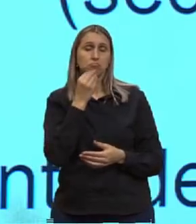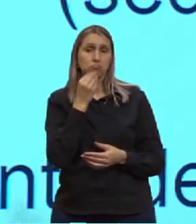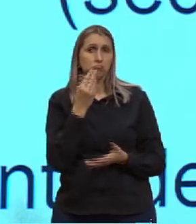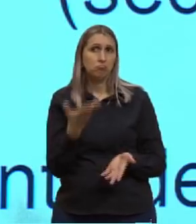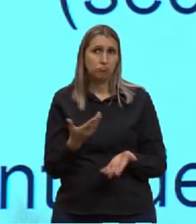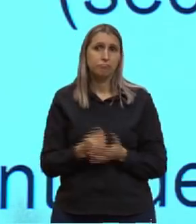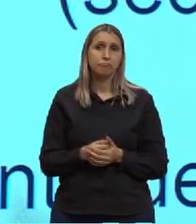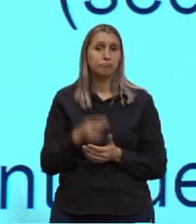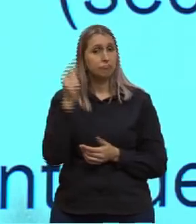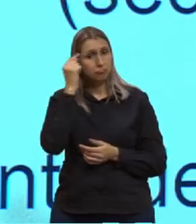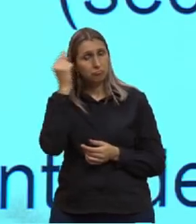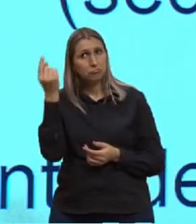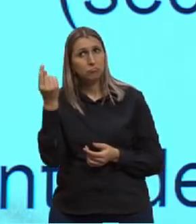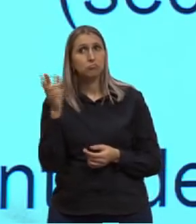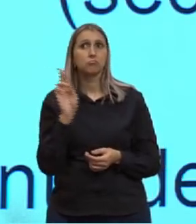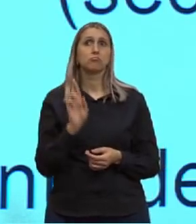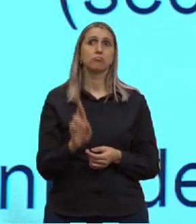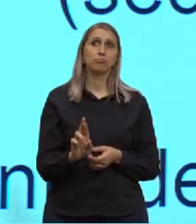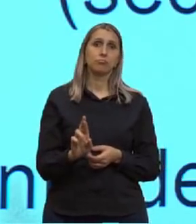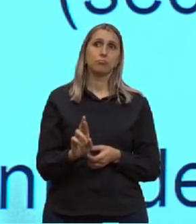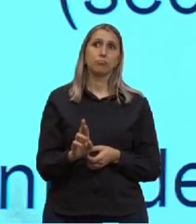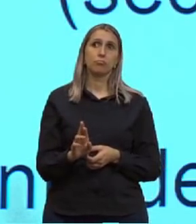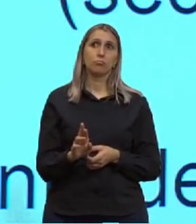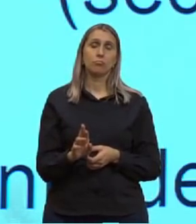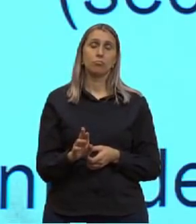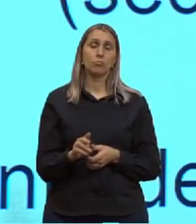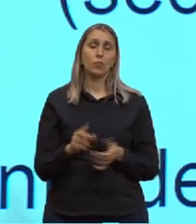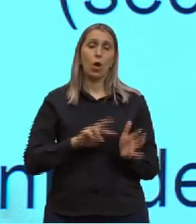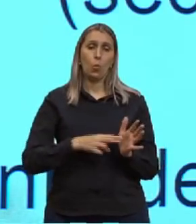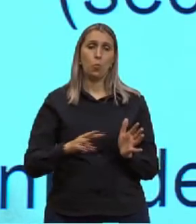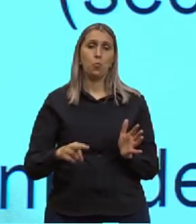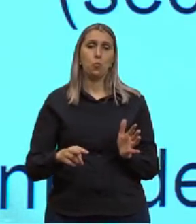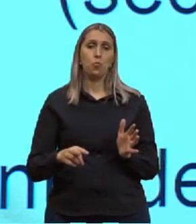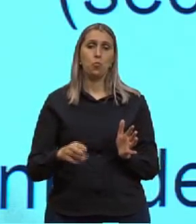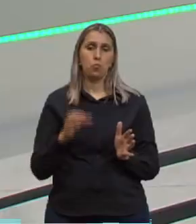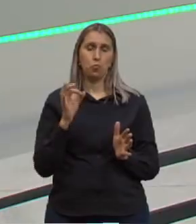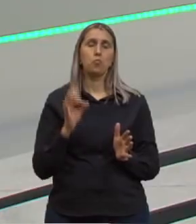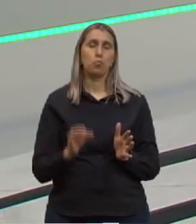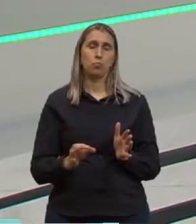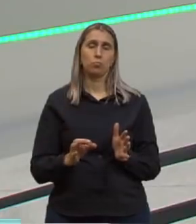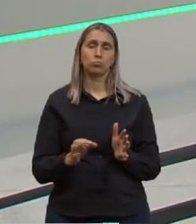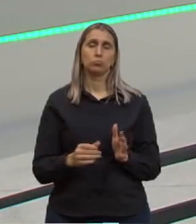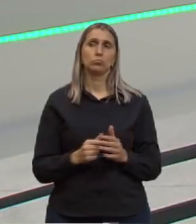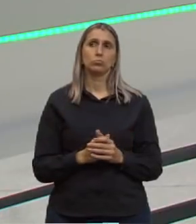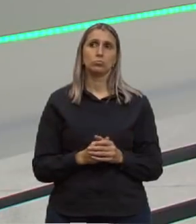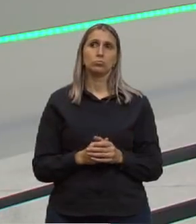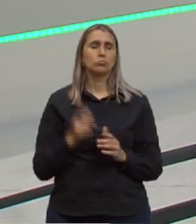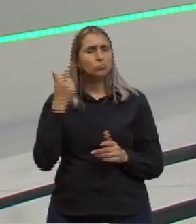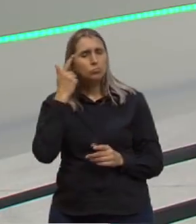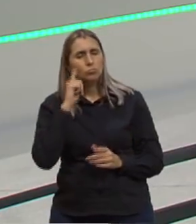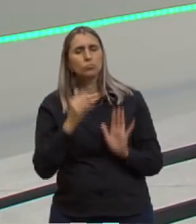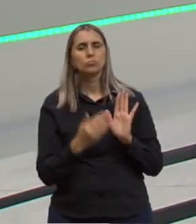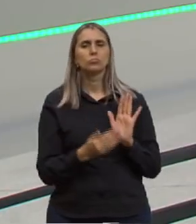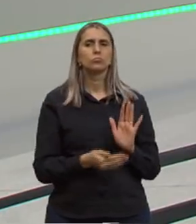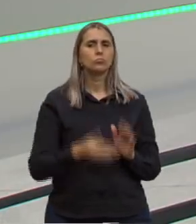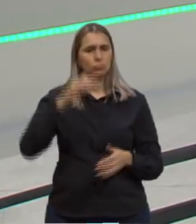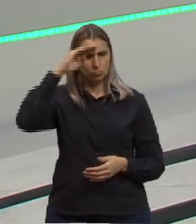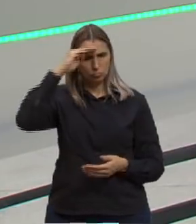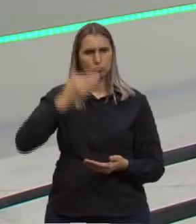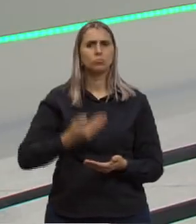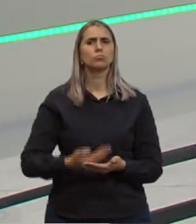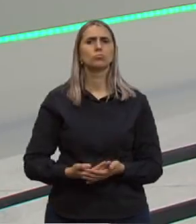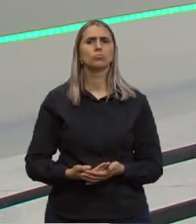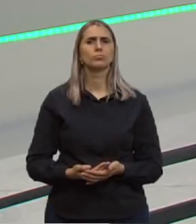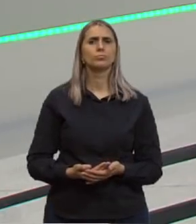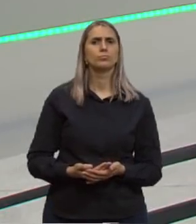já devem imaginar o resultado, a hipótese dele foi corroborada e ele conseguiu comprovar que as larvas